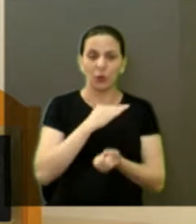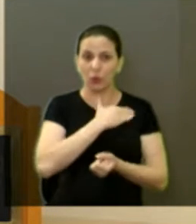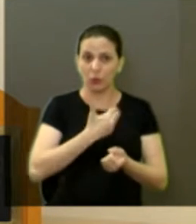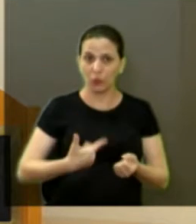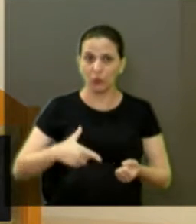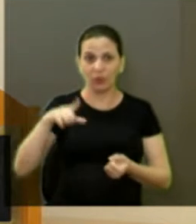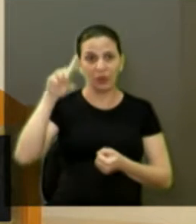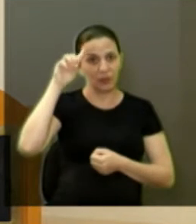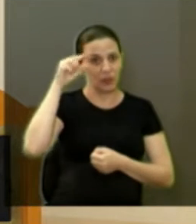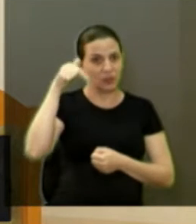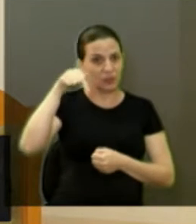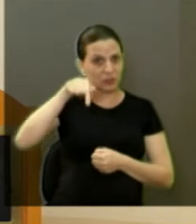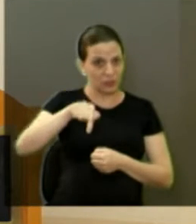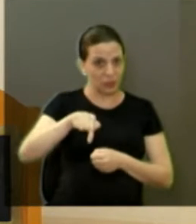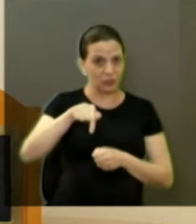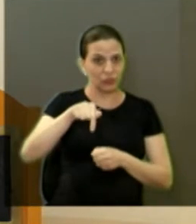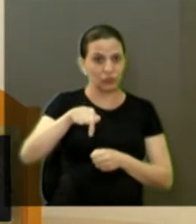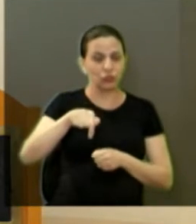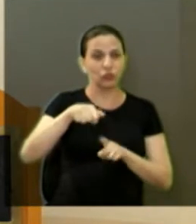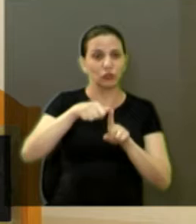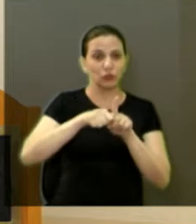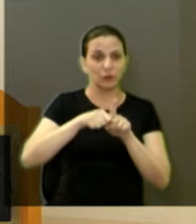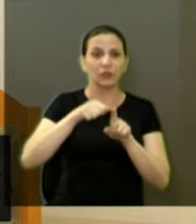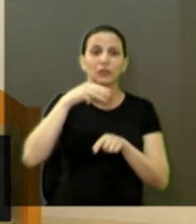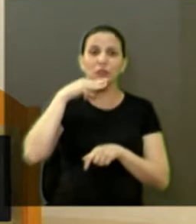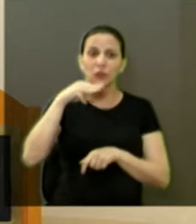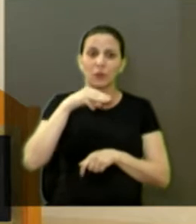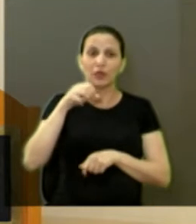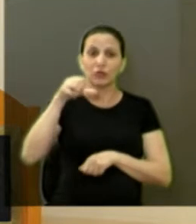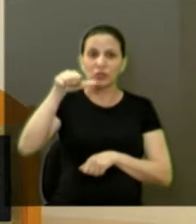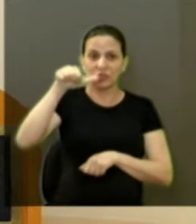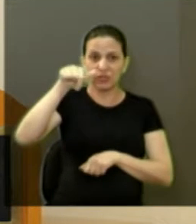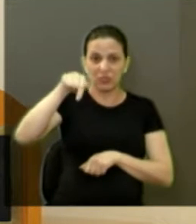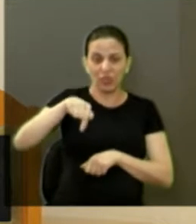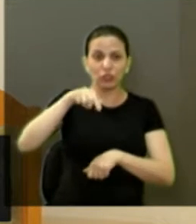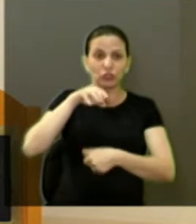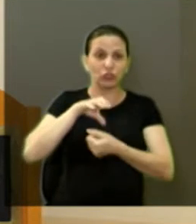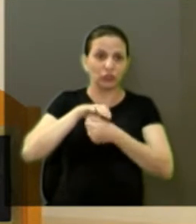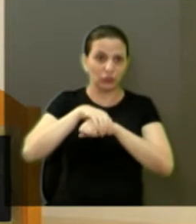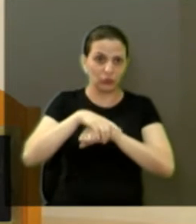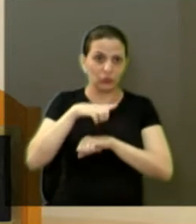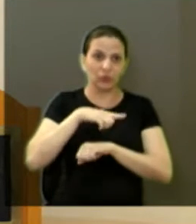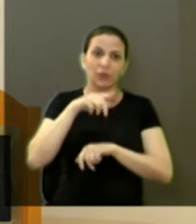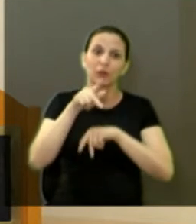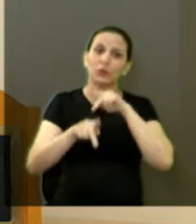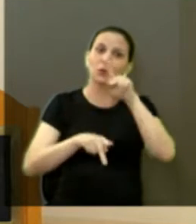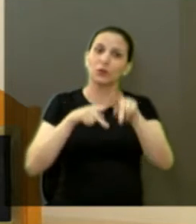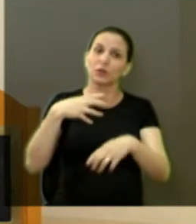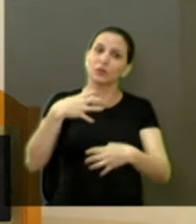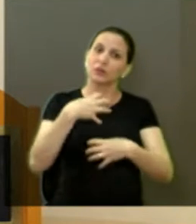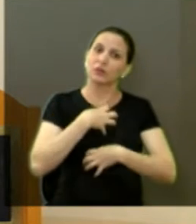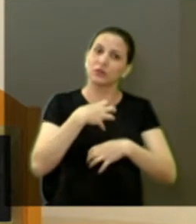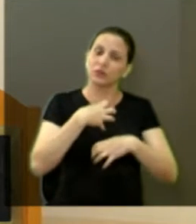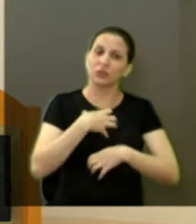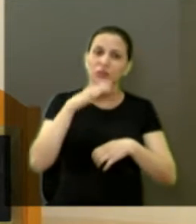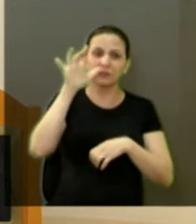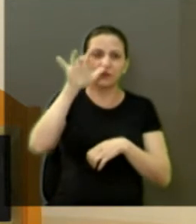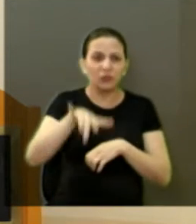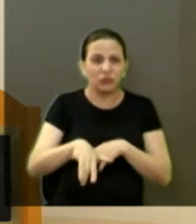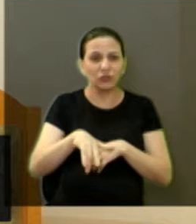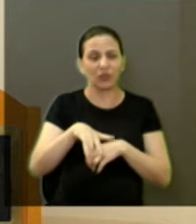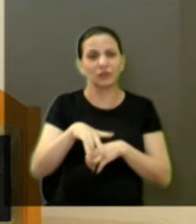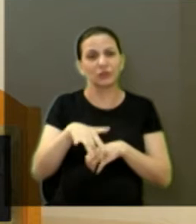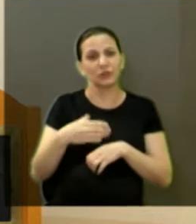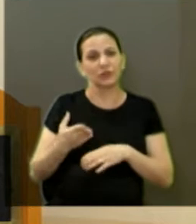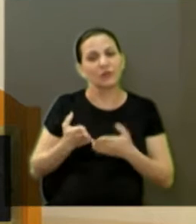terá aqui dia 7 de março, 19 horas aqui, para a população que sentir prejudicada, que vem a